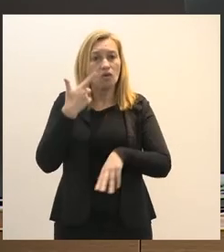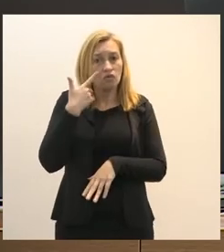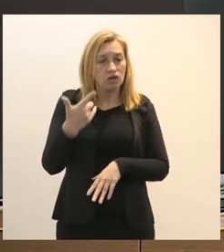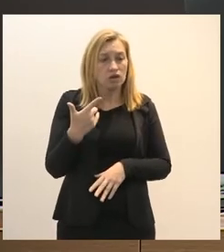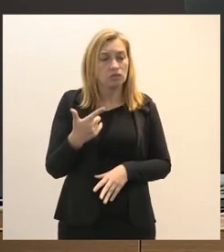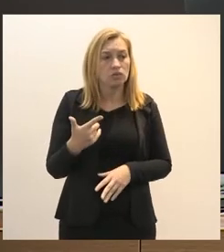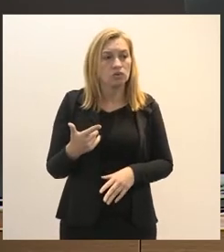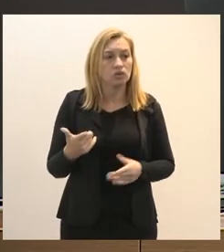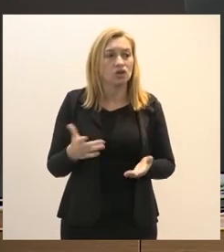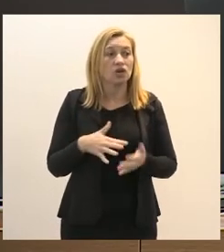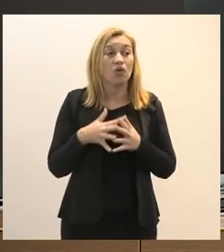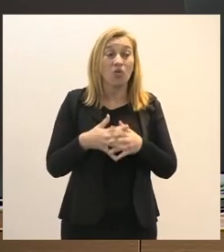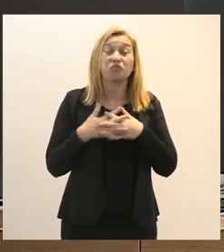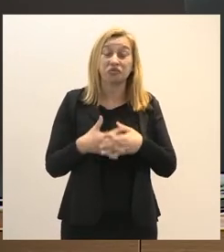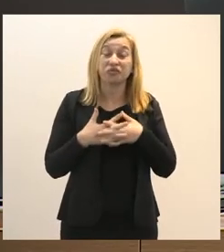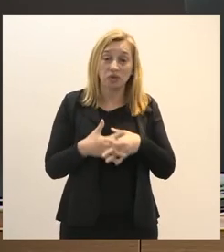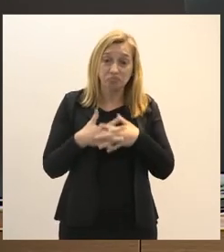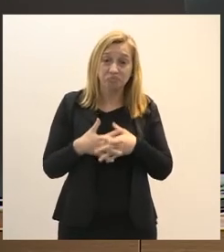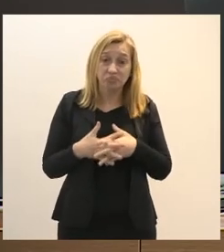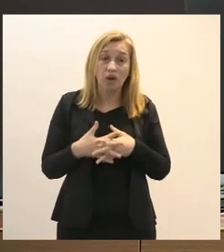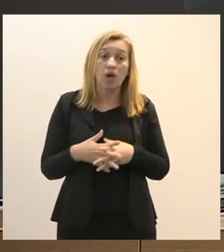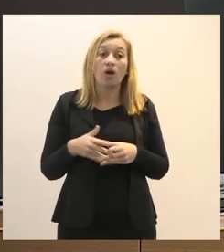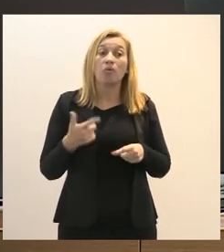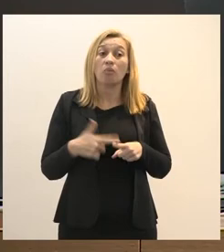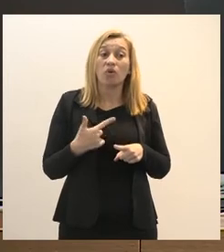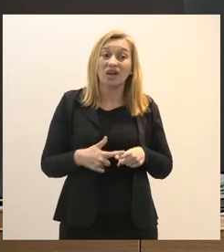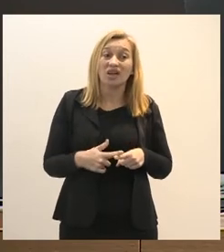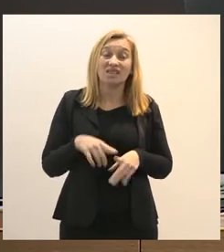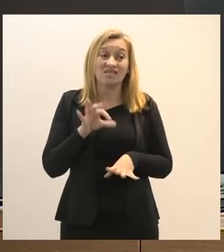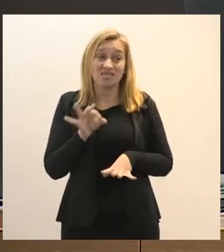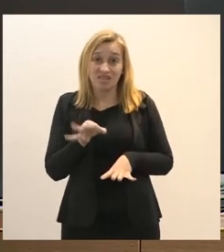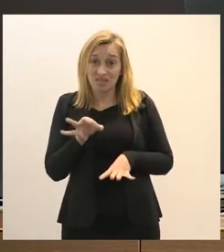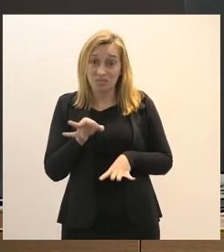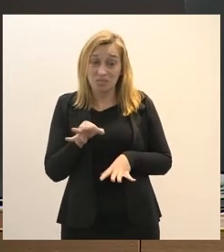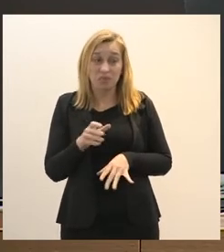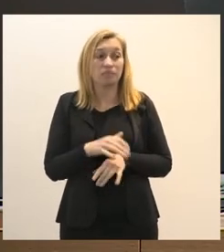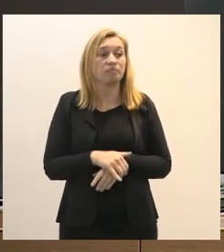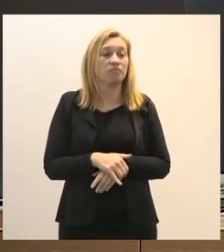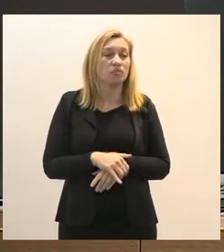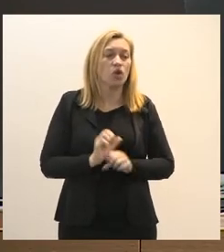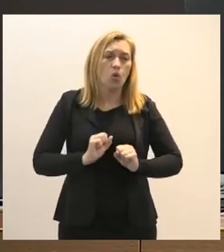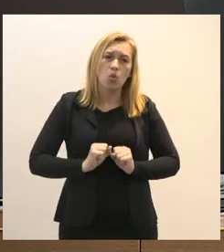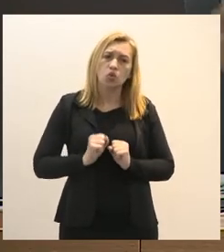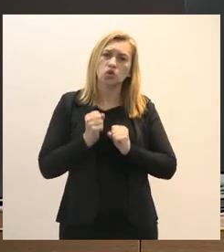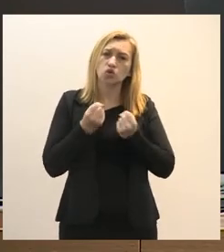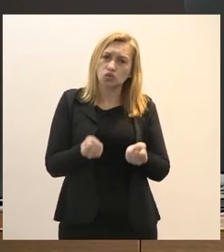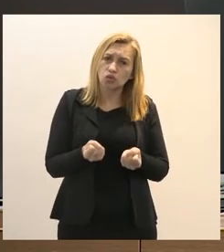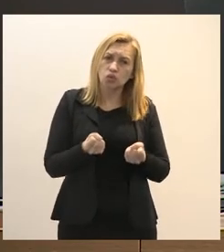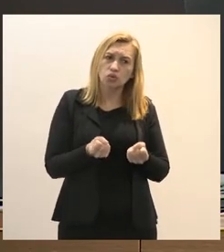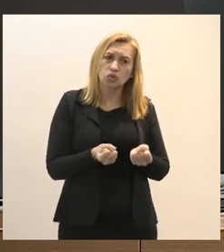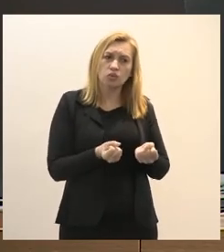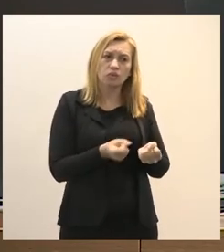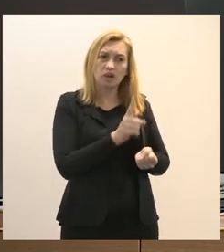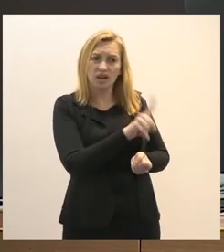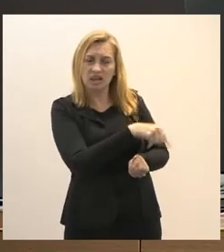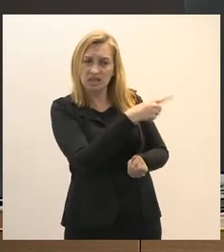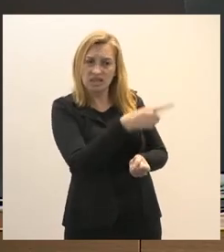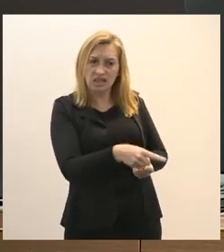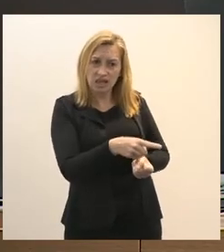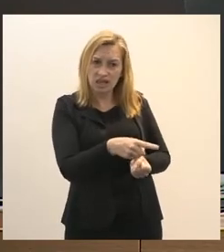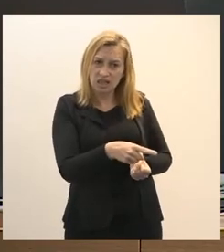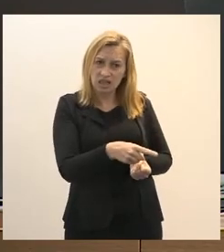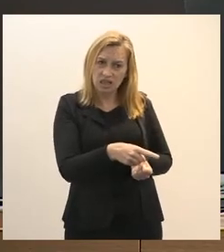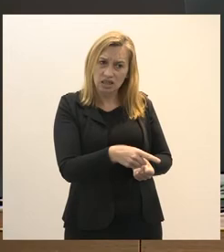muita complexidade que simultaneamente ao esforço para a rejeição que é o